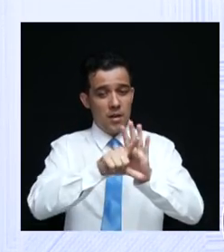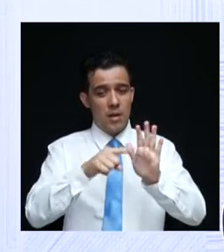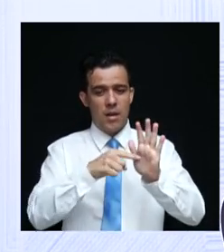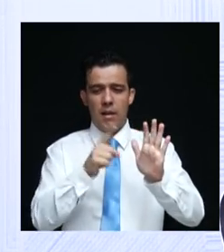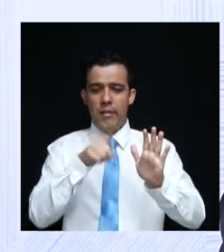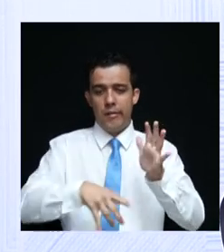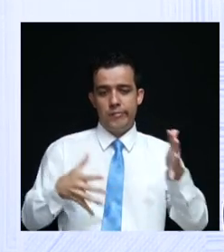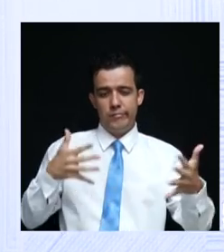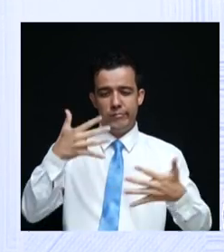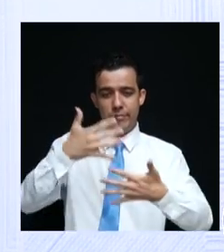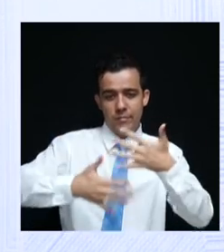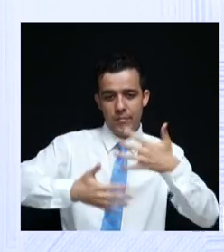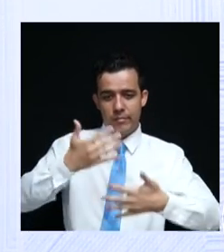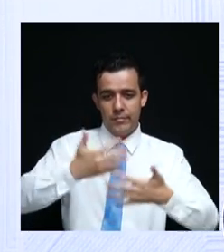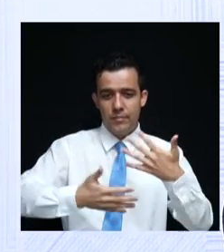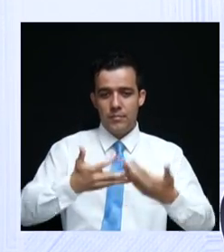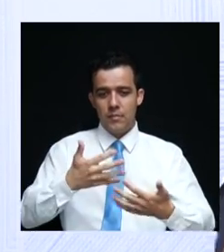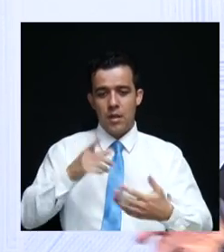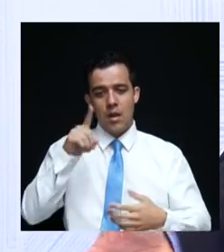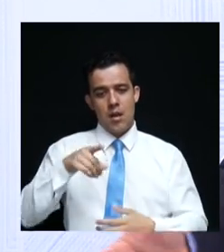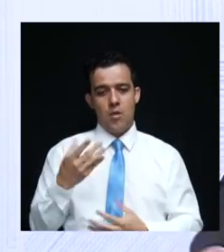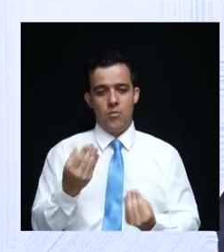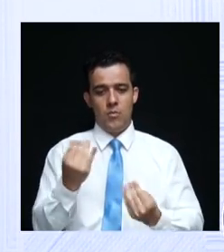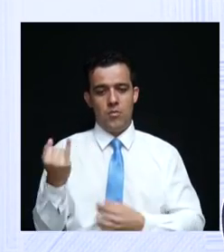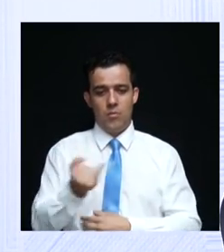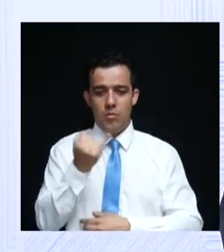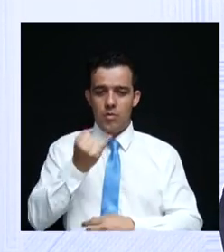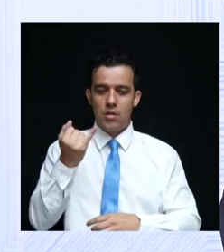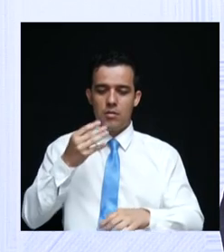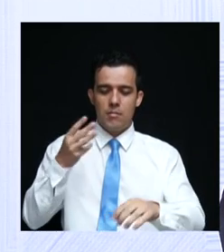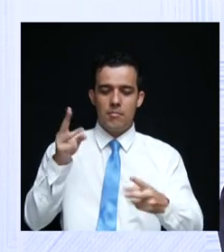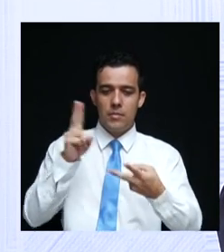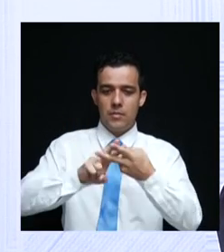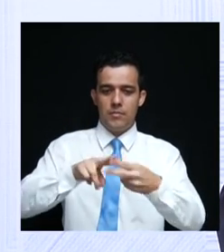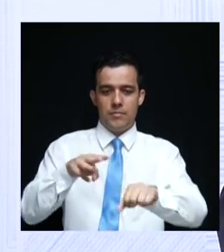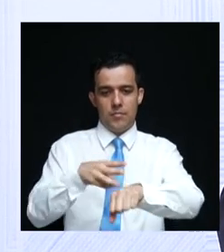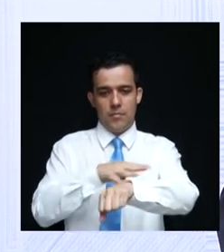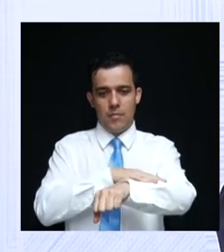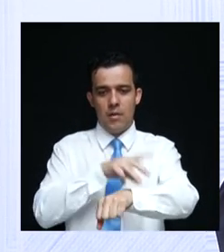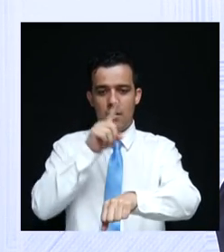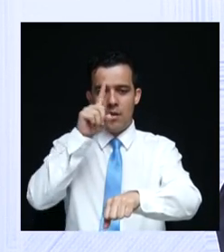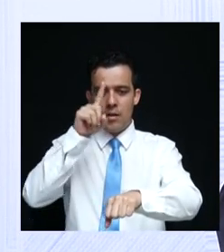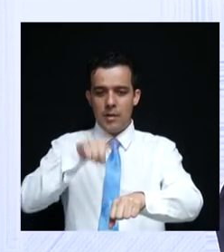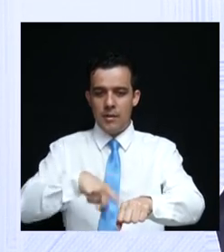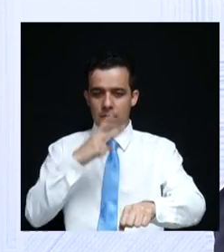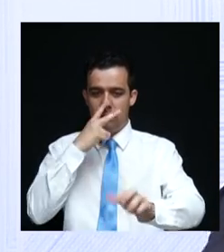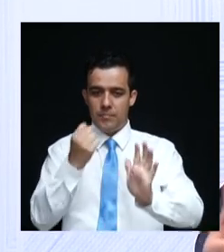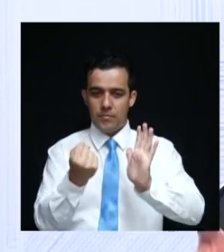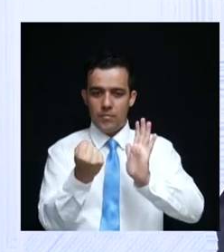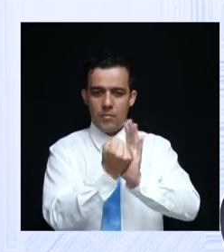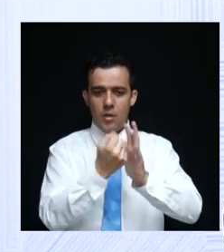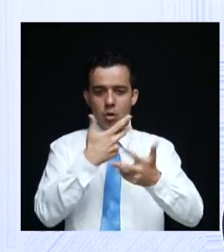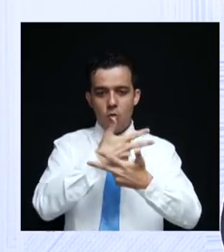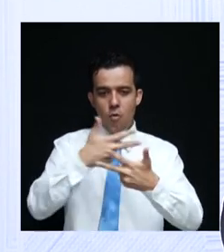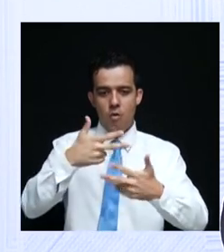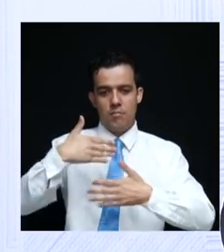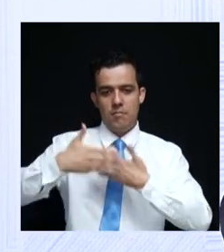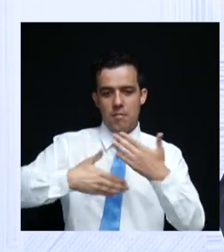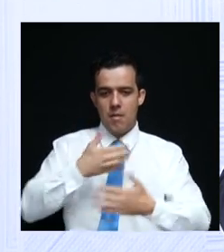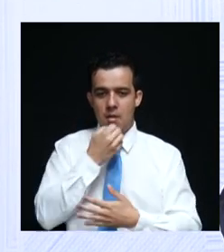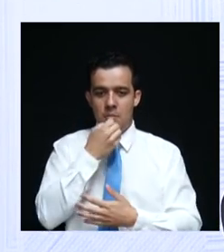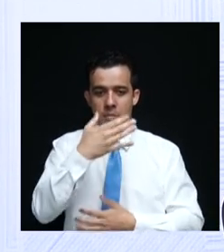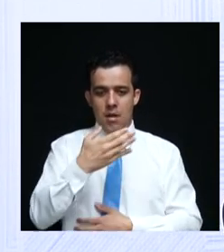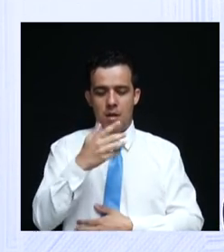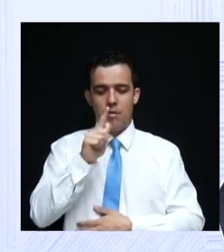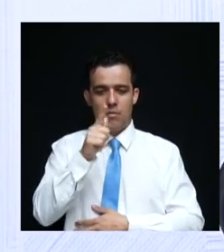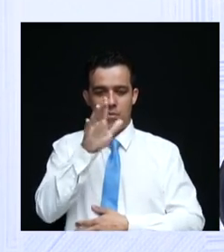atrapalhar isso. É muito importante para nós a prisão do Marconi. Seria um atestado de que as coisas vão bem no estado de Goiás.